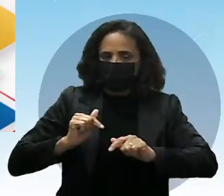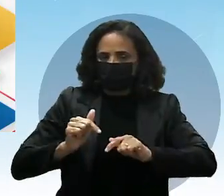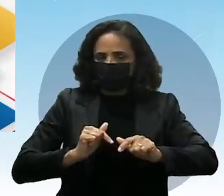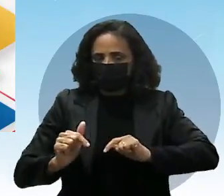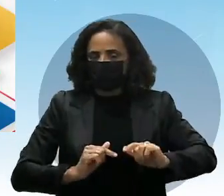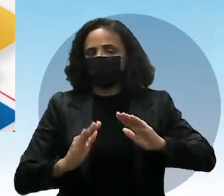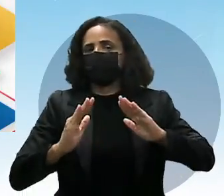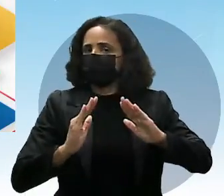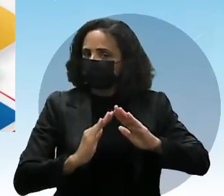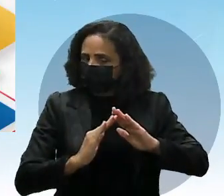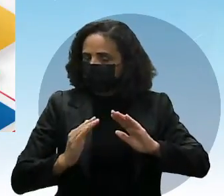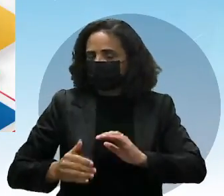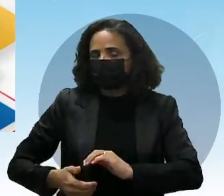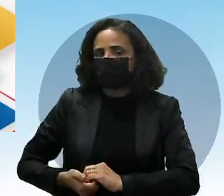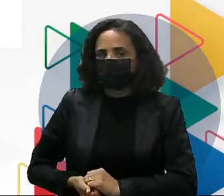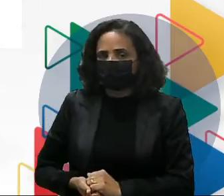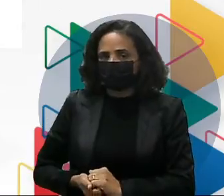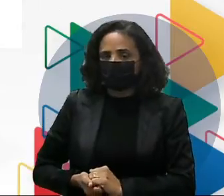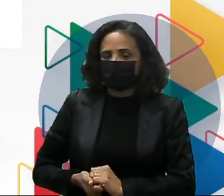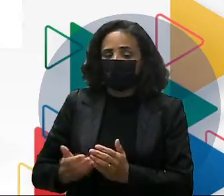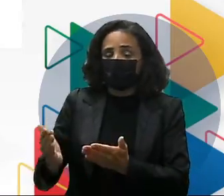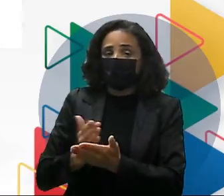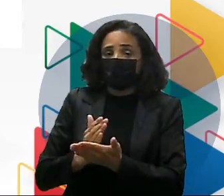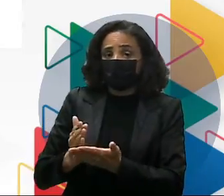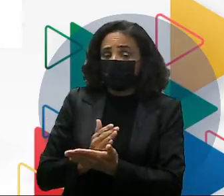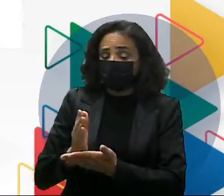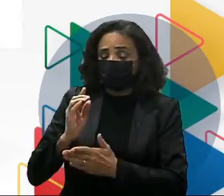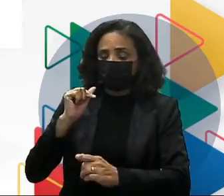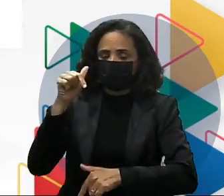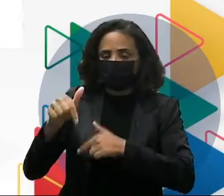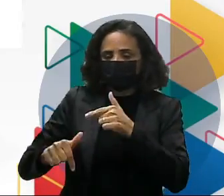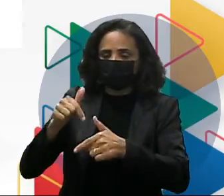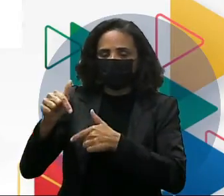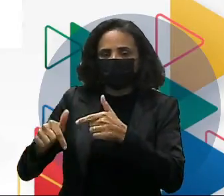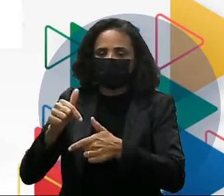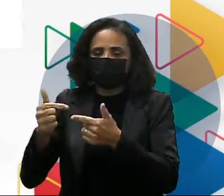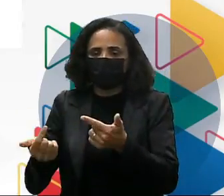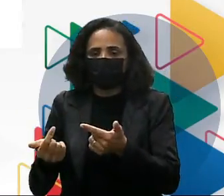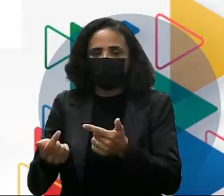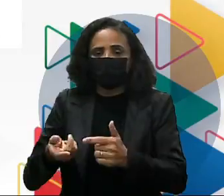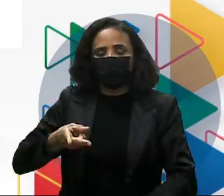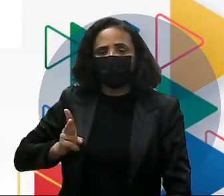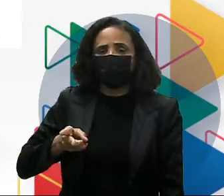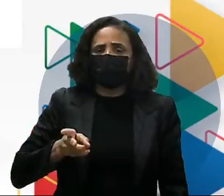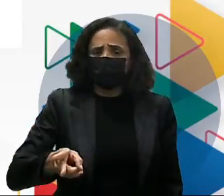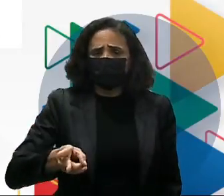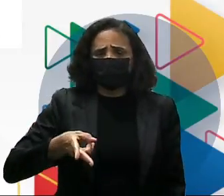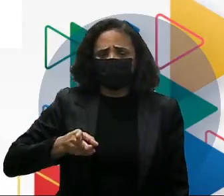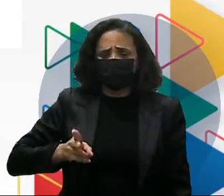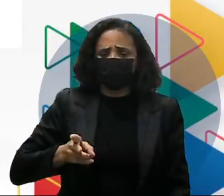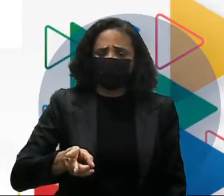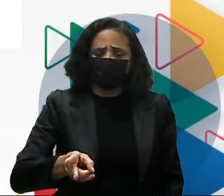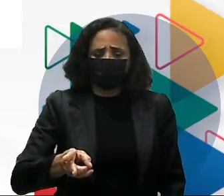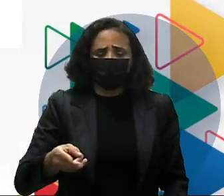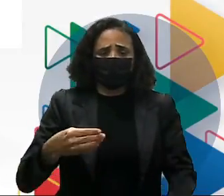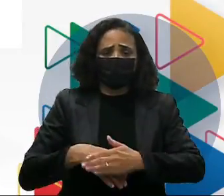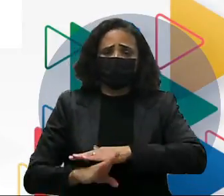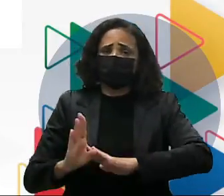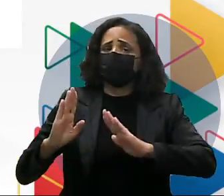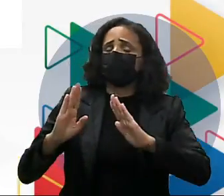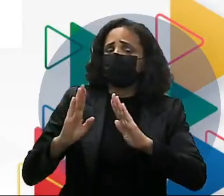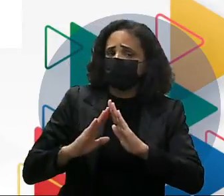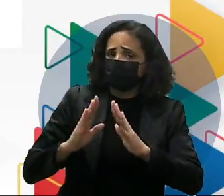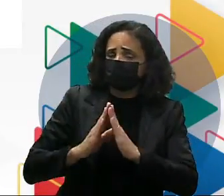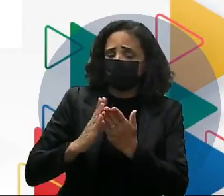Além do mais, algumas atividades se transformaram até fixas no home office. Então,